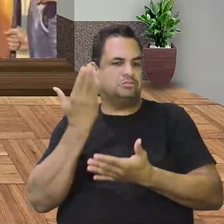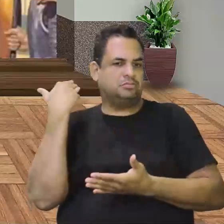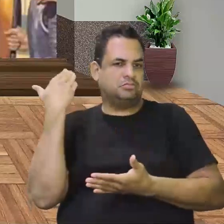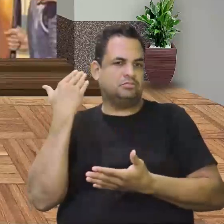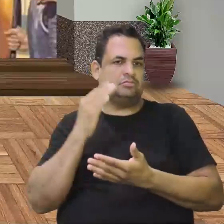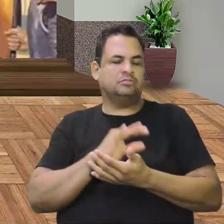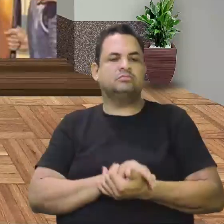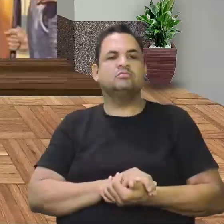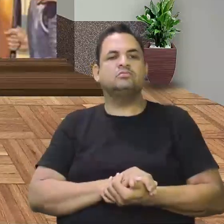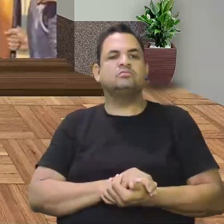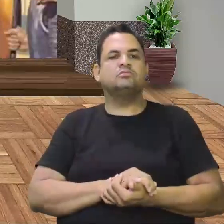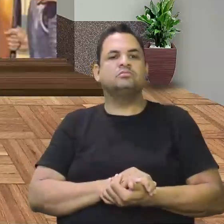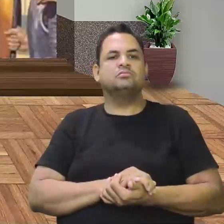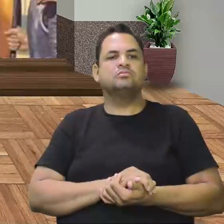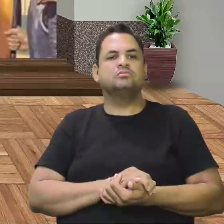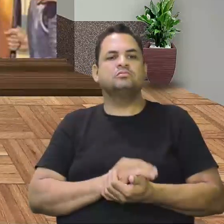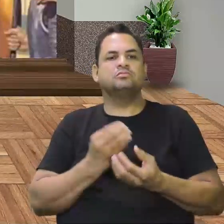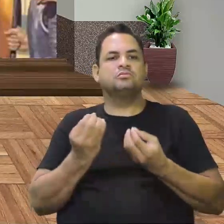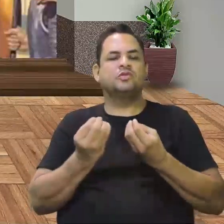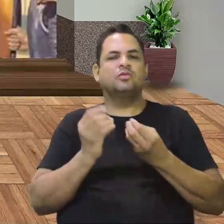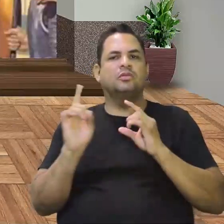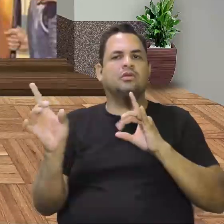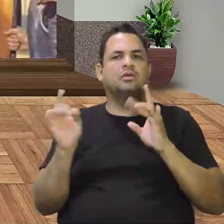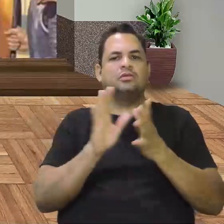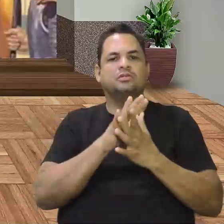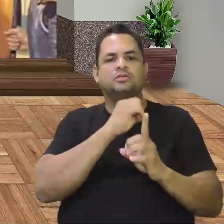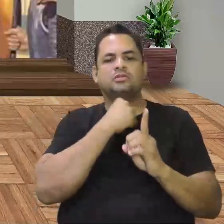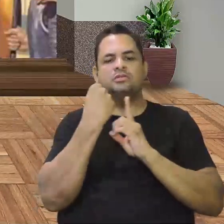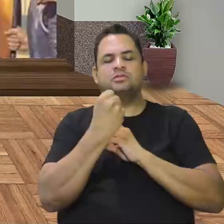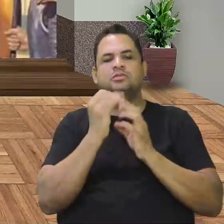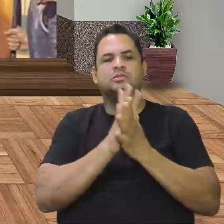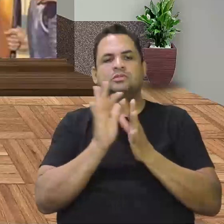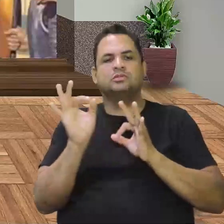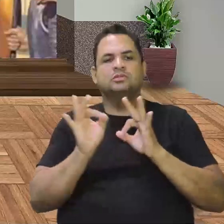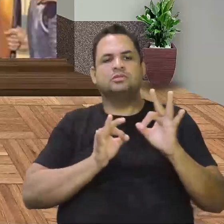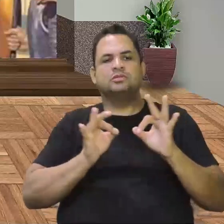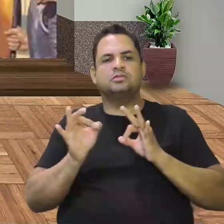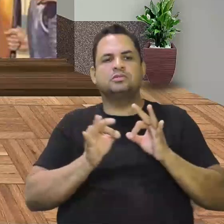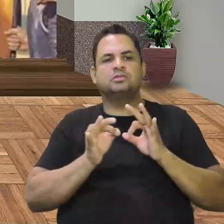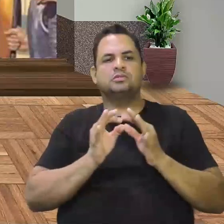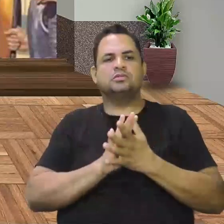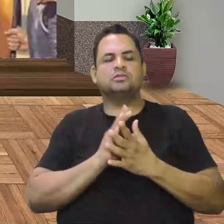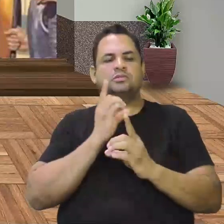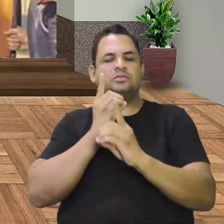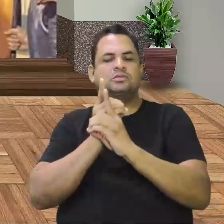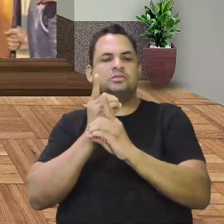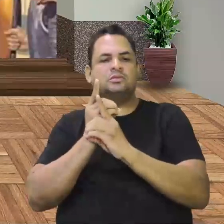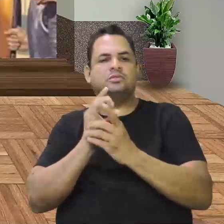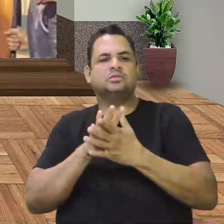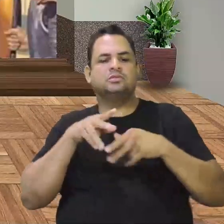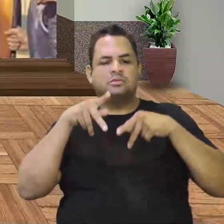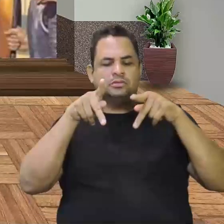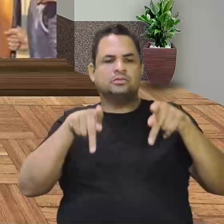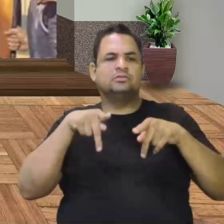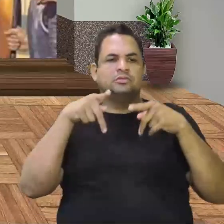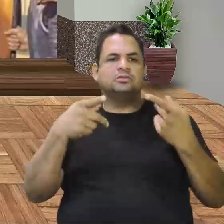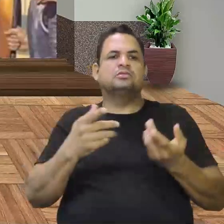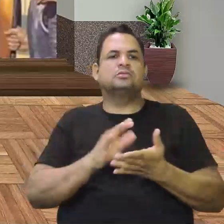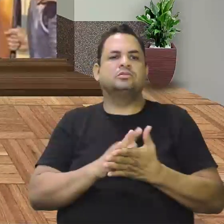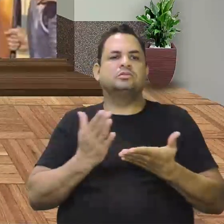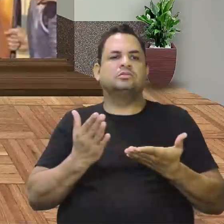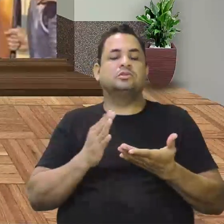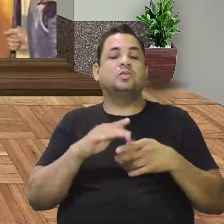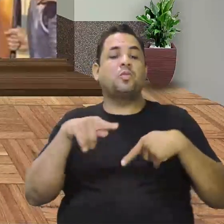nas aulas anteriores, como cada sociedade dessa se organizava. E eles encontraram esses povos. Ao